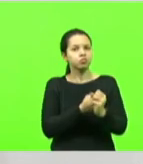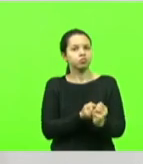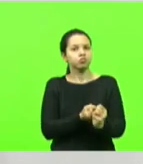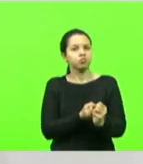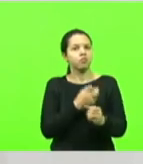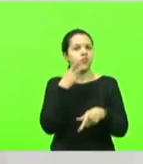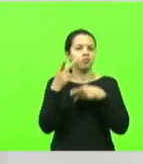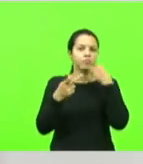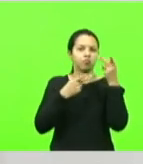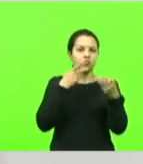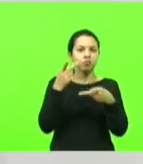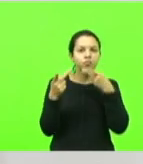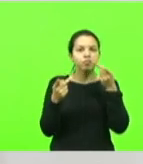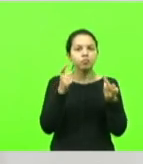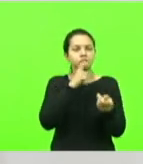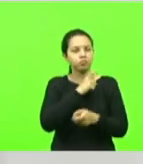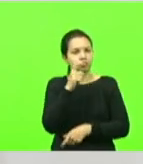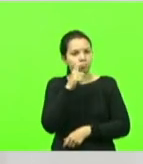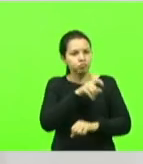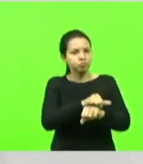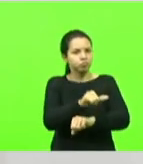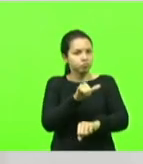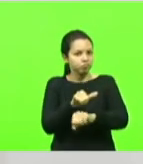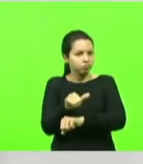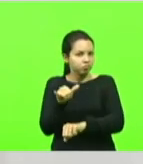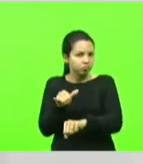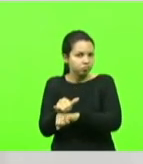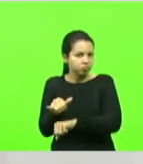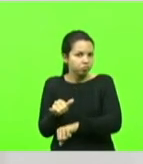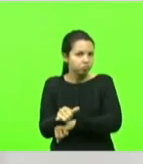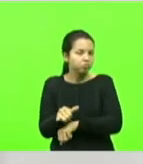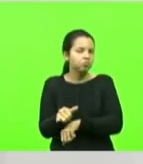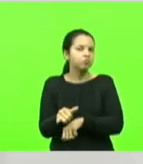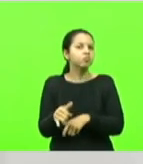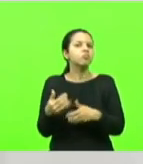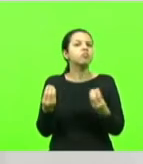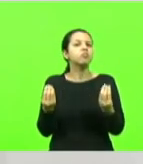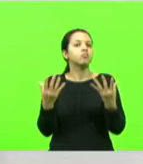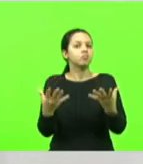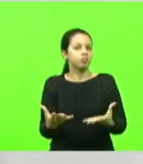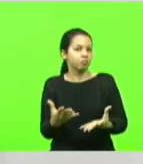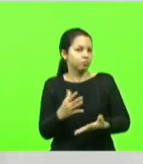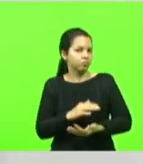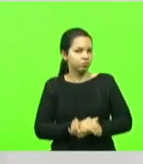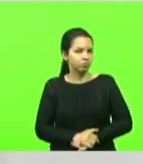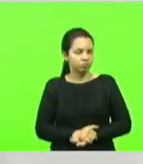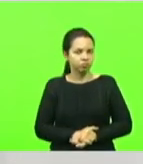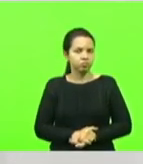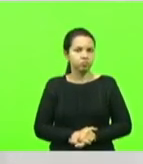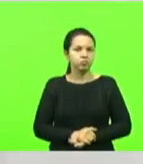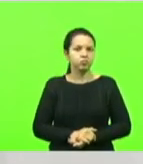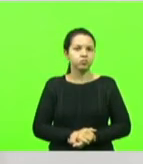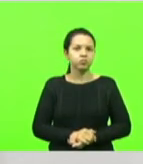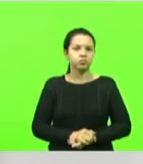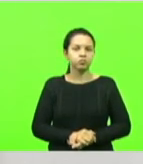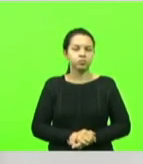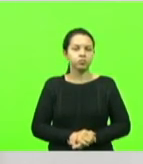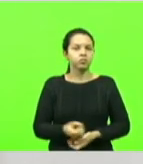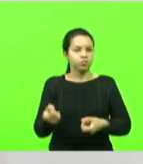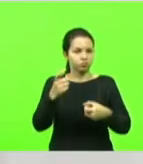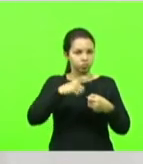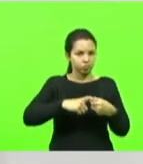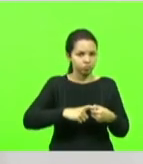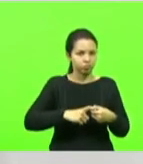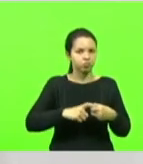Falácia, mentira, enganação. Onde eles querem chegar com isso aí? Onde eles querem chegar? Volta ali a